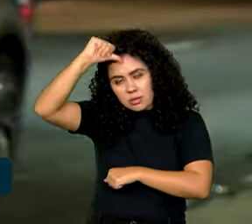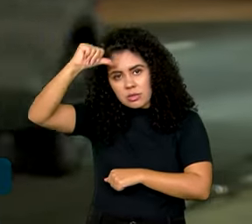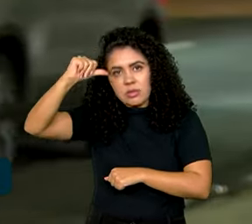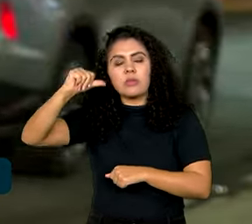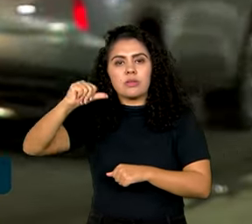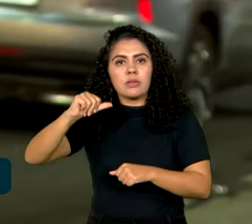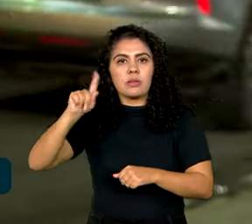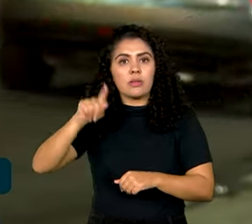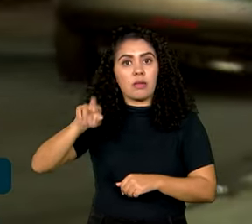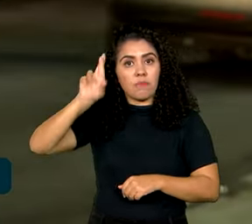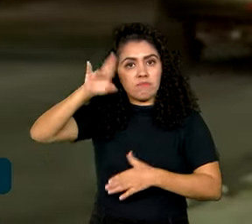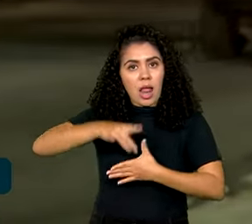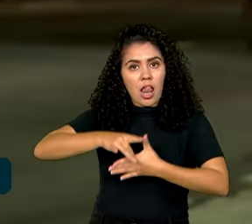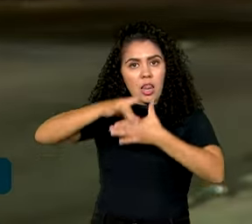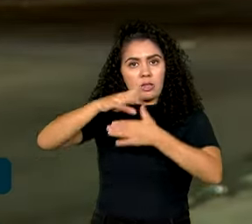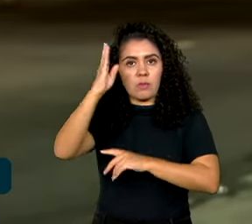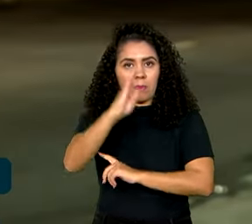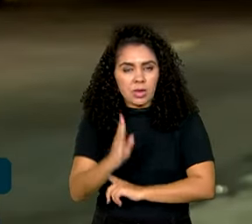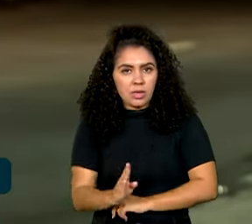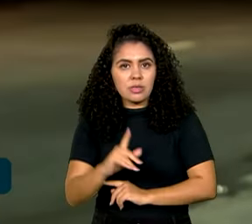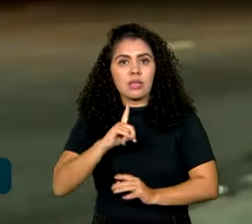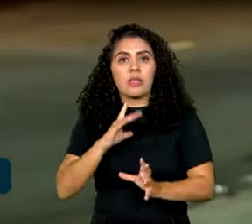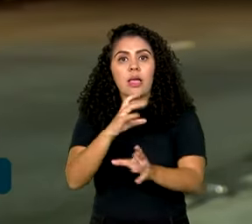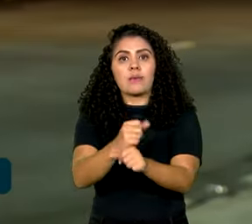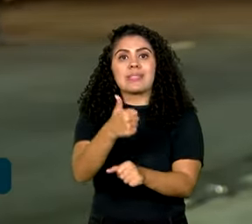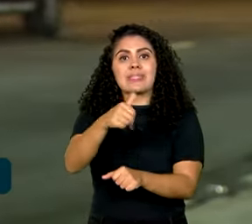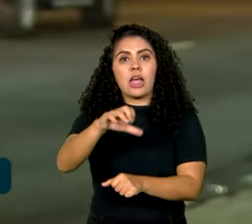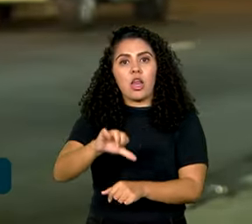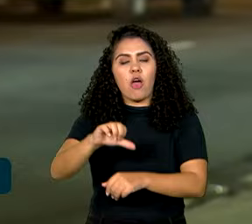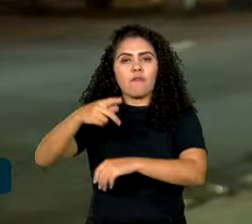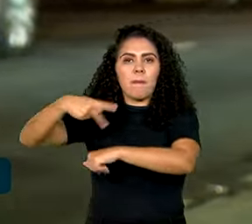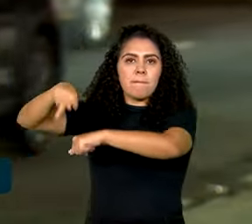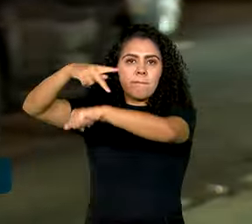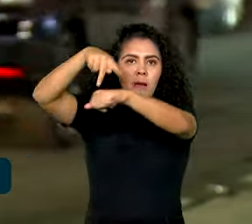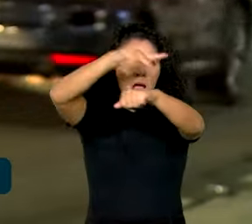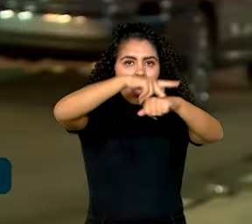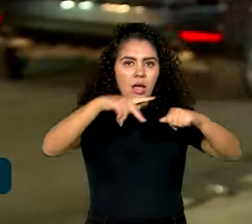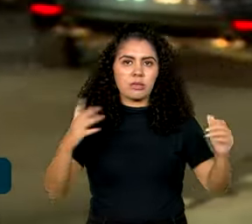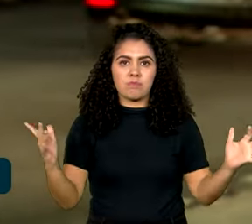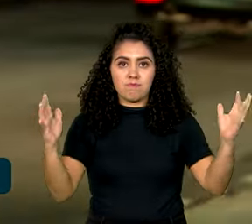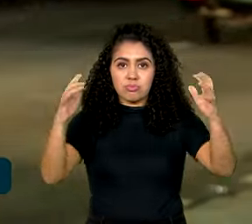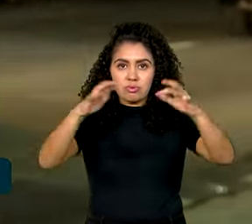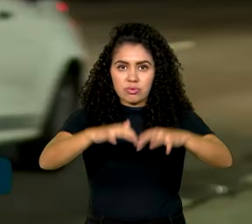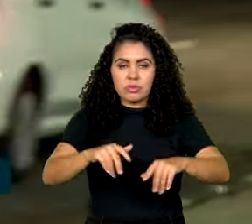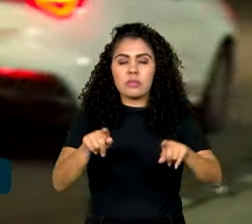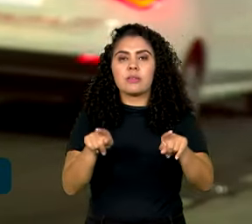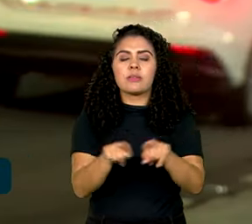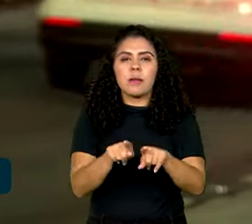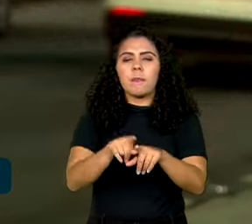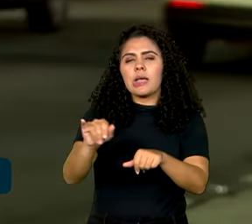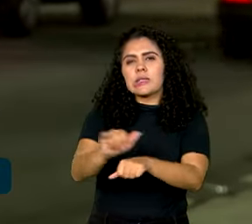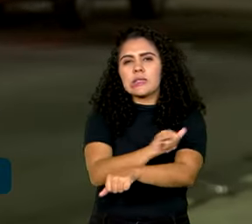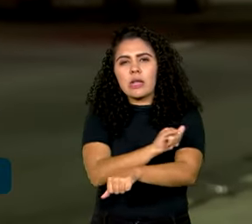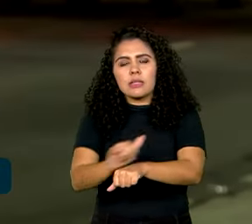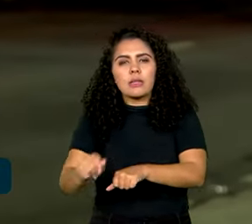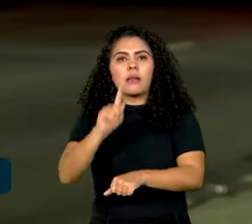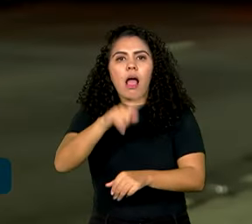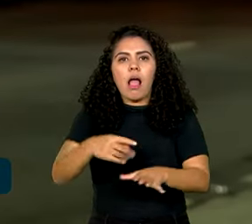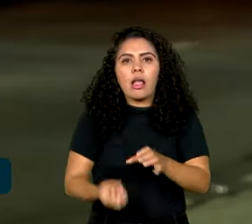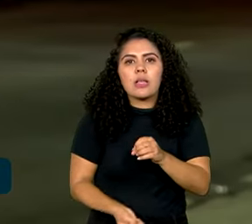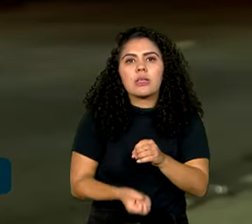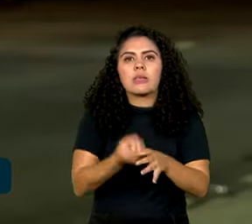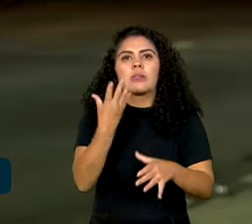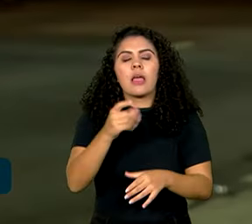sob a liderança do Brasil. Ela reúne 19 países e 21 organizações internacionais. E uma das estratégias é criar um